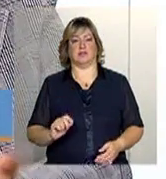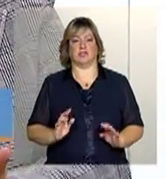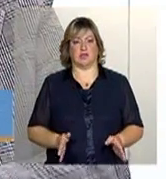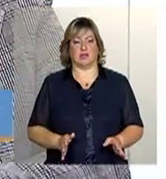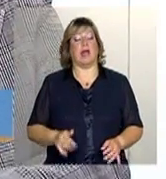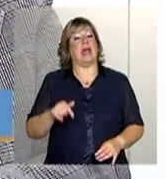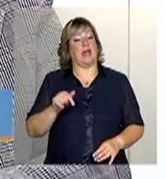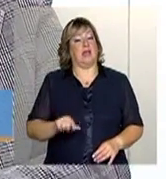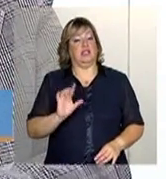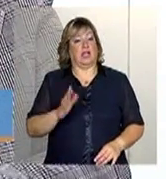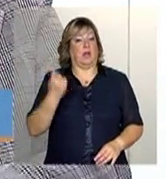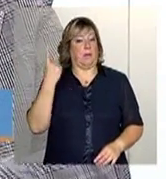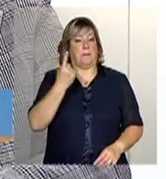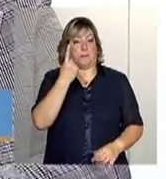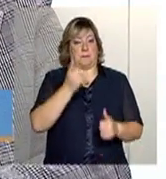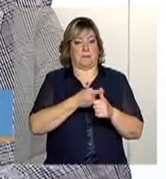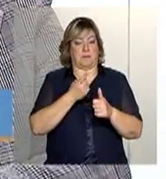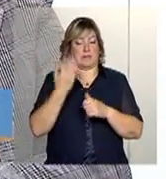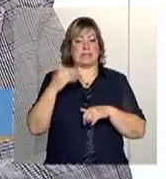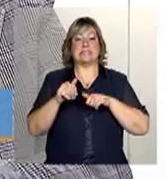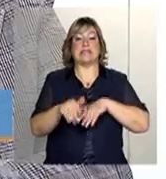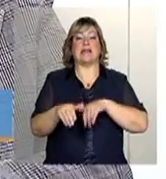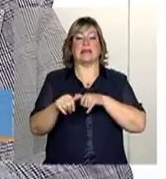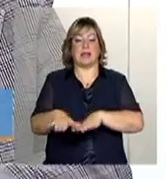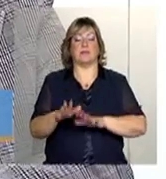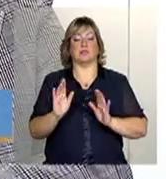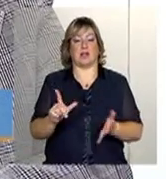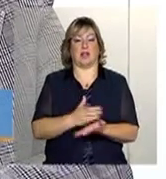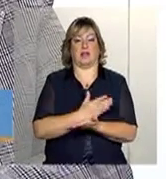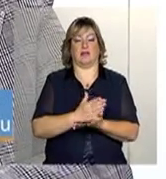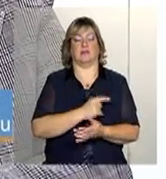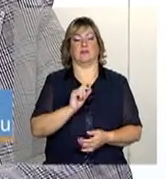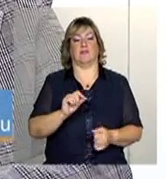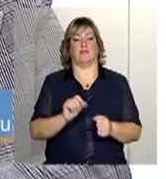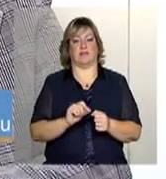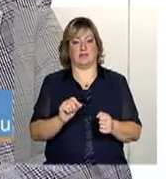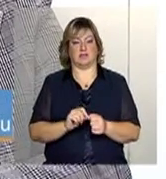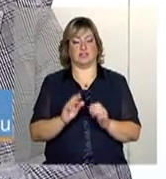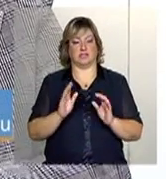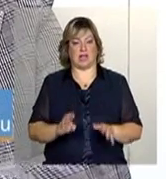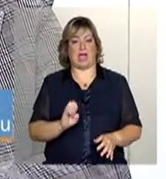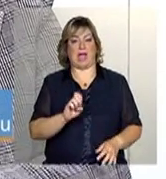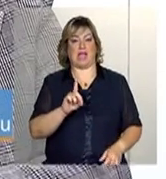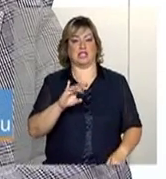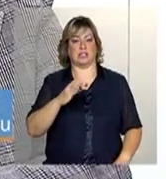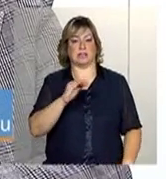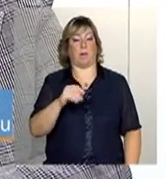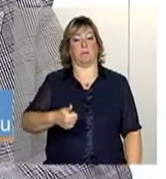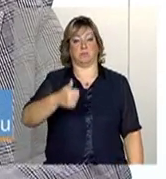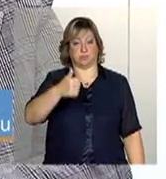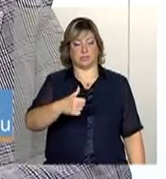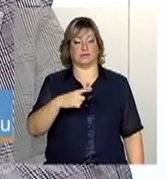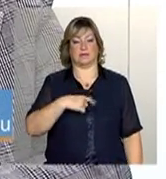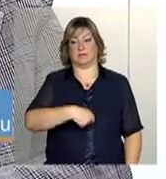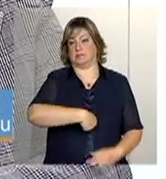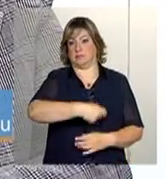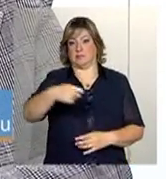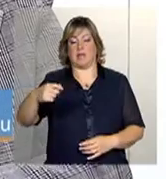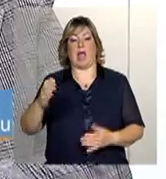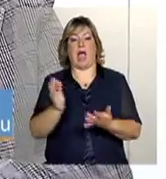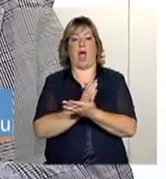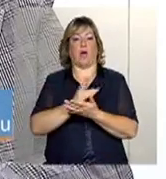primeira versão, a ministra lançou agora em setembro. Nós fizemos uma primeira edição, foram distribuídos para algumas